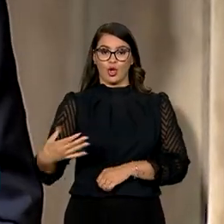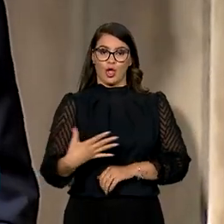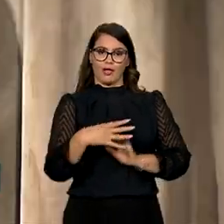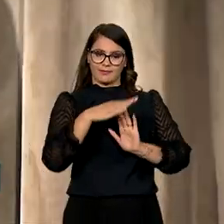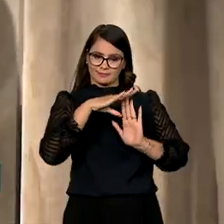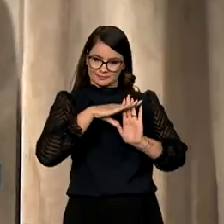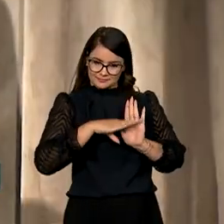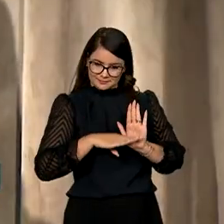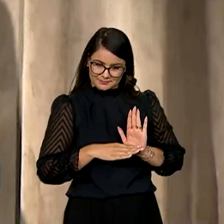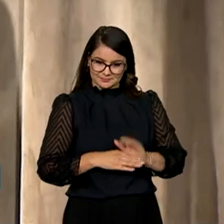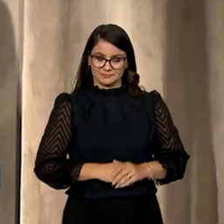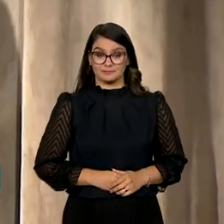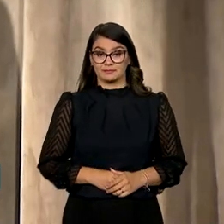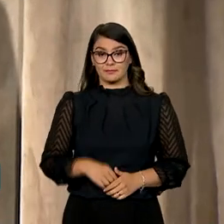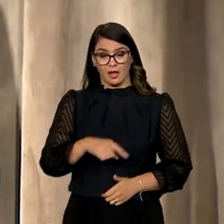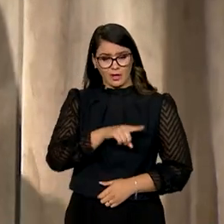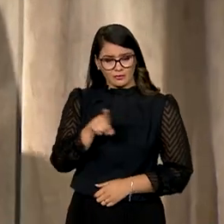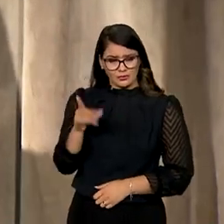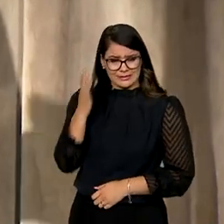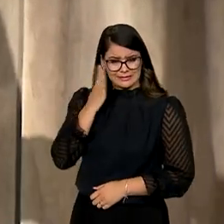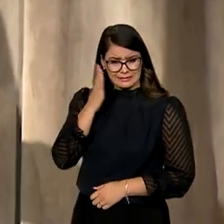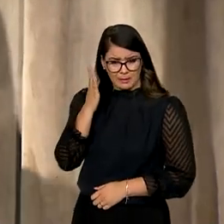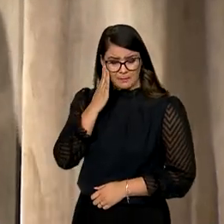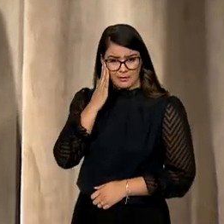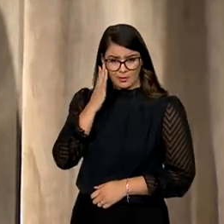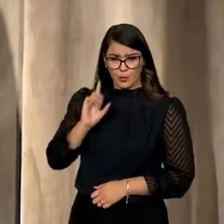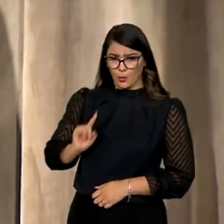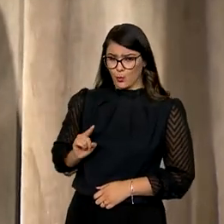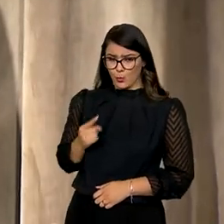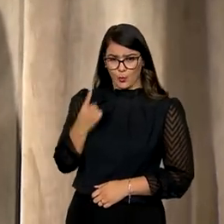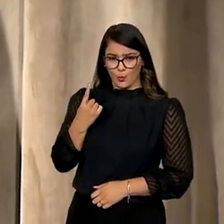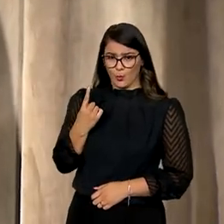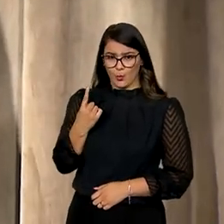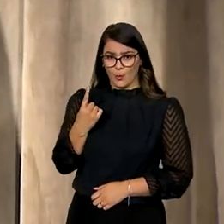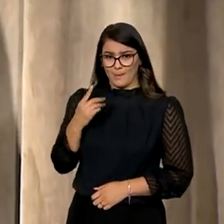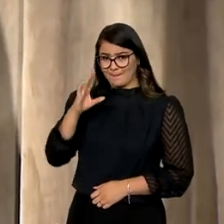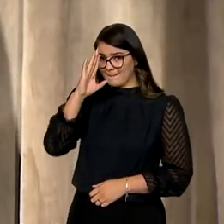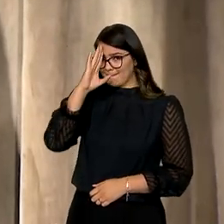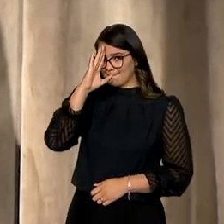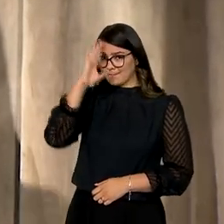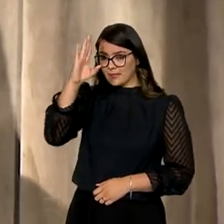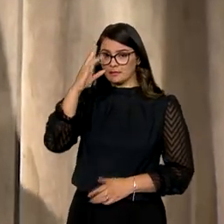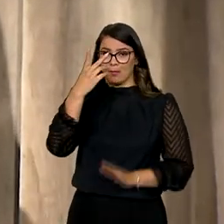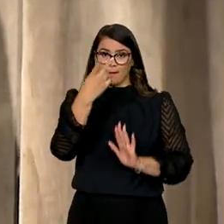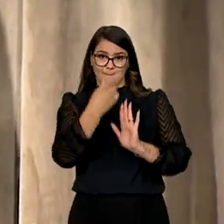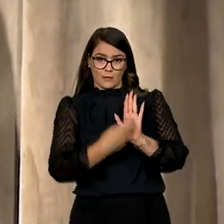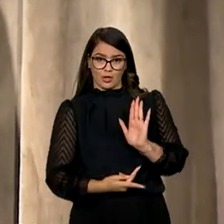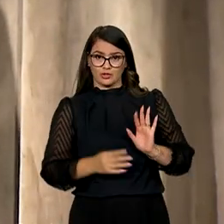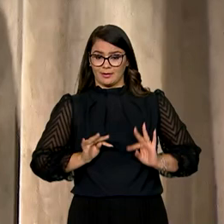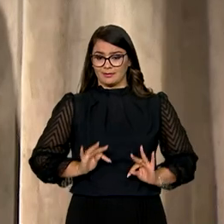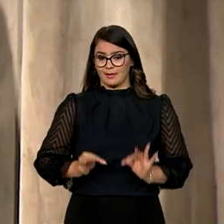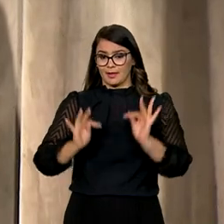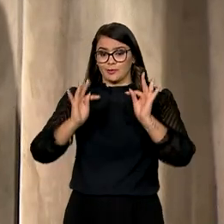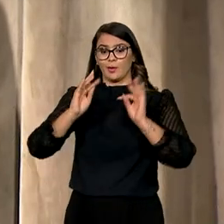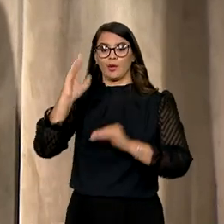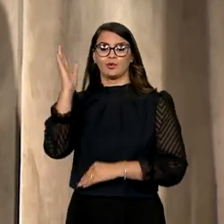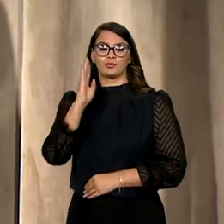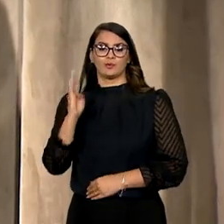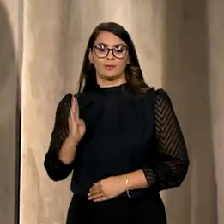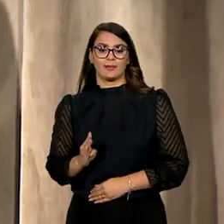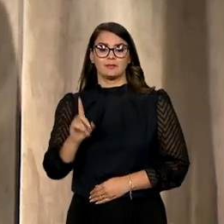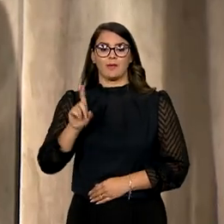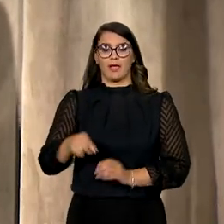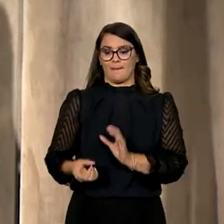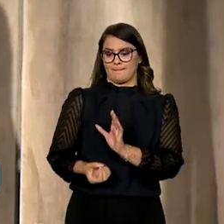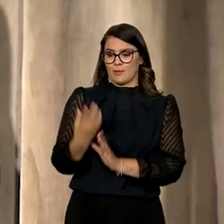medidas. Para vocês terem uma ideia, um dos principais projetos tecnológicos no Brasil é